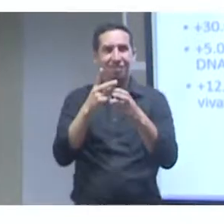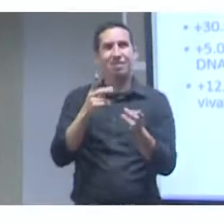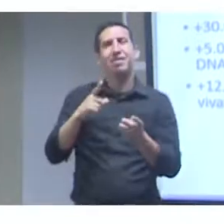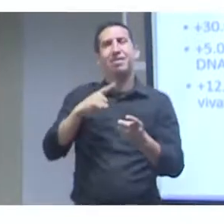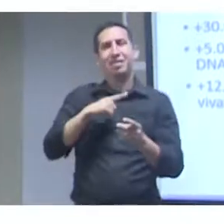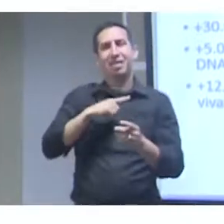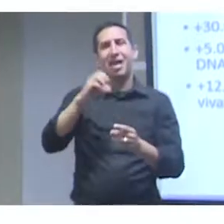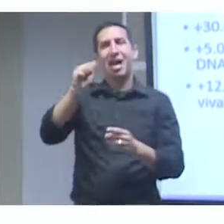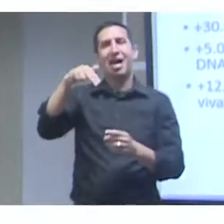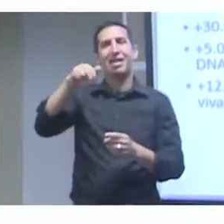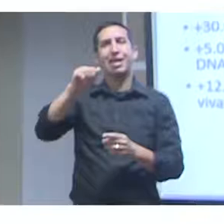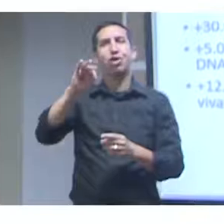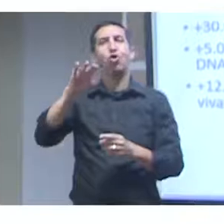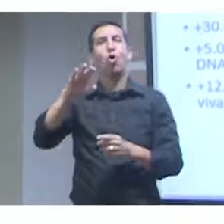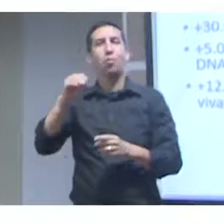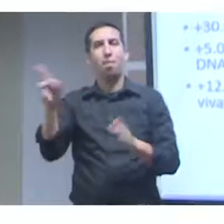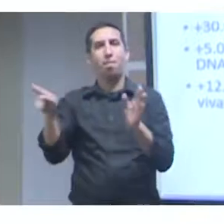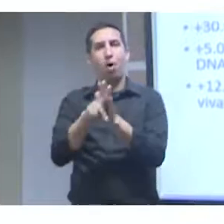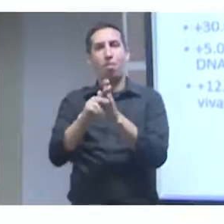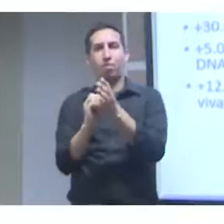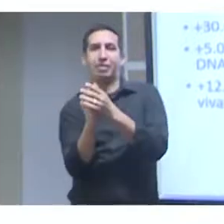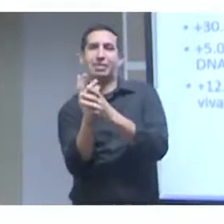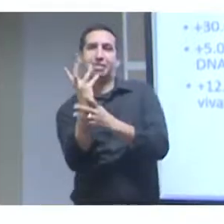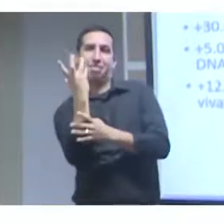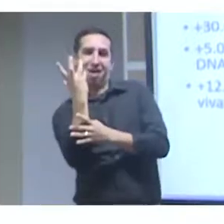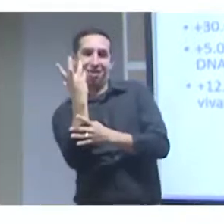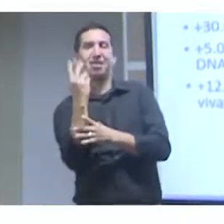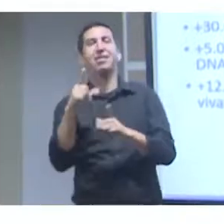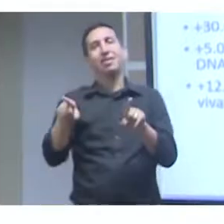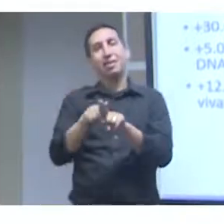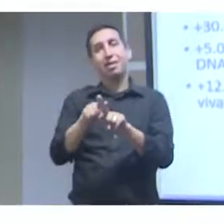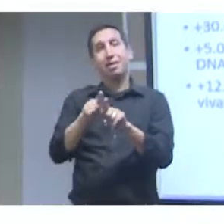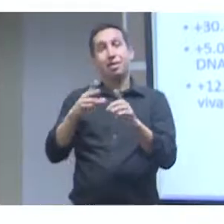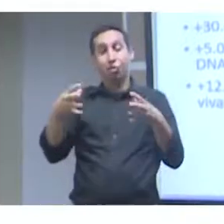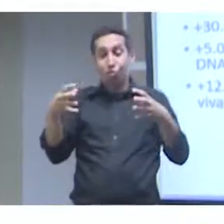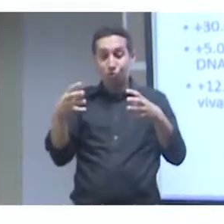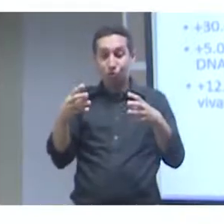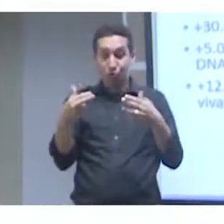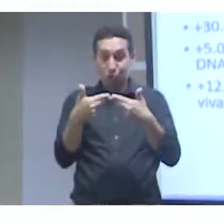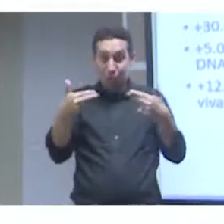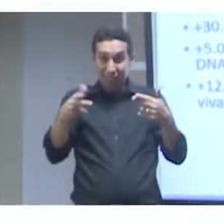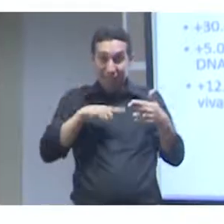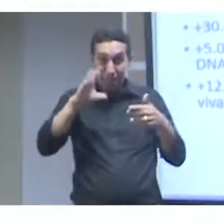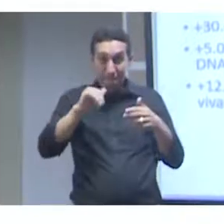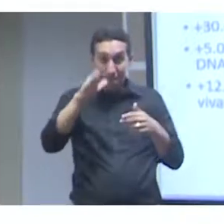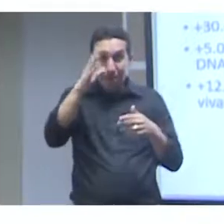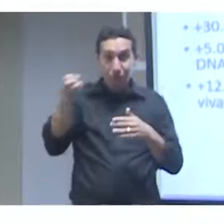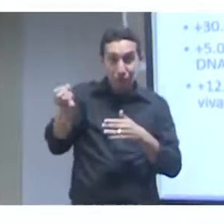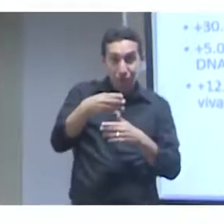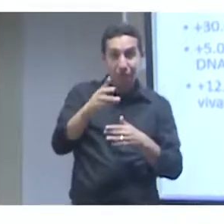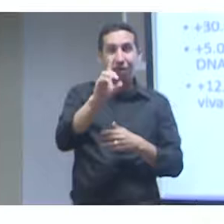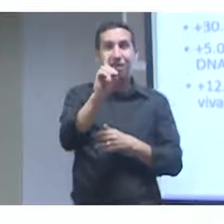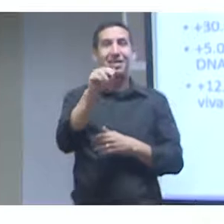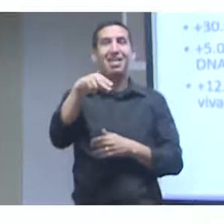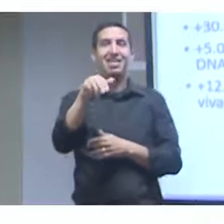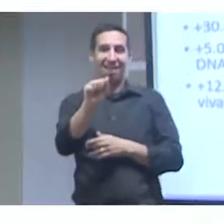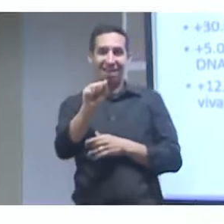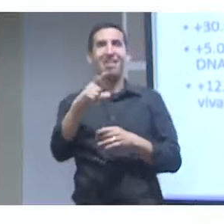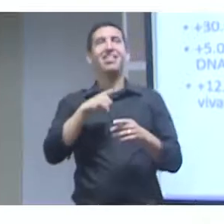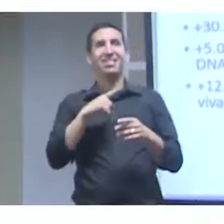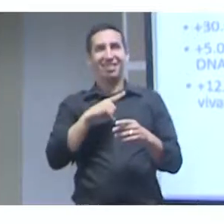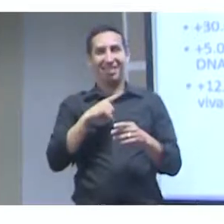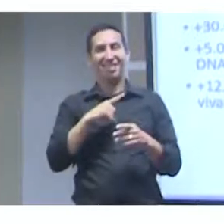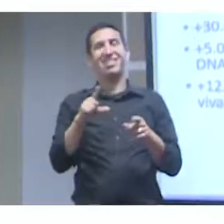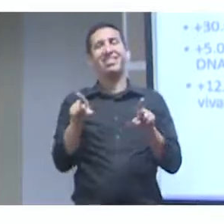geralmente com cortes anatômicos de plantas e a nossa coleção mais moderna que são bancos de DNA